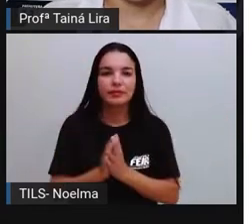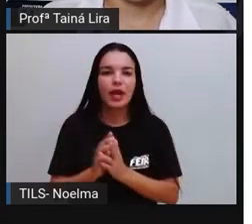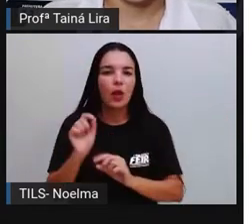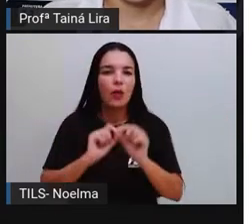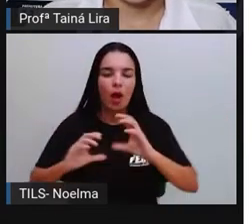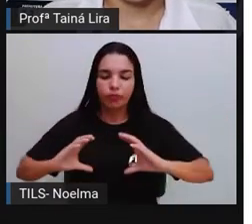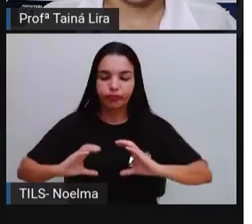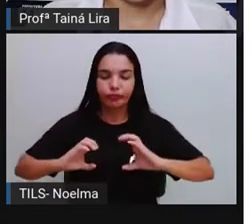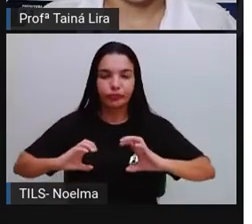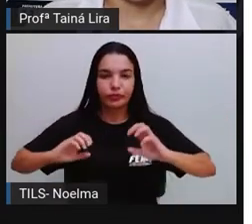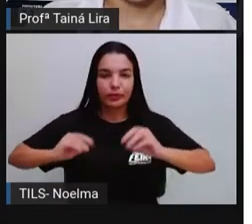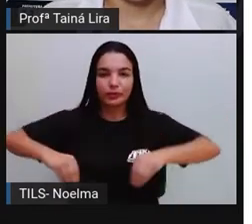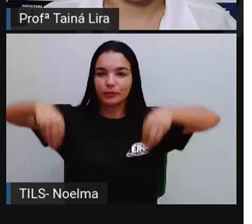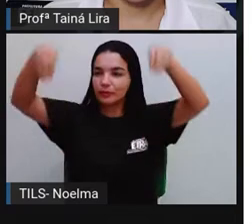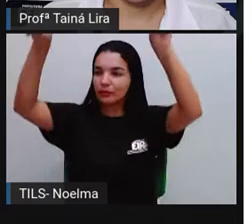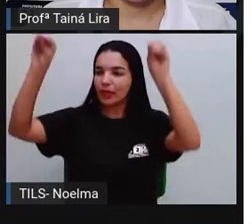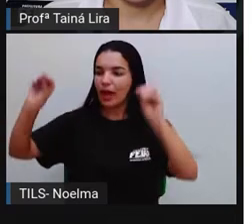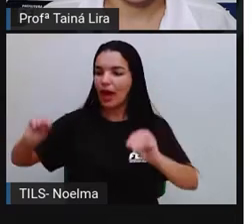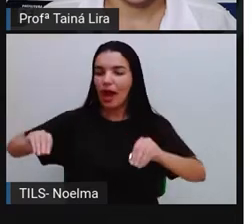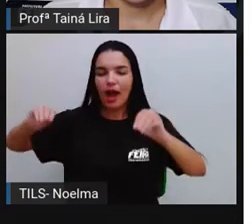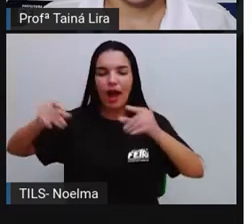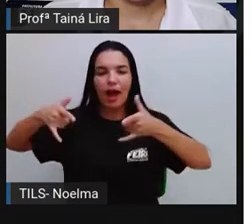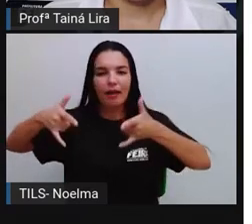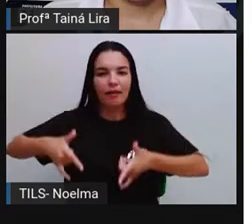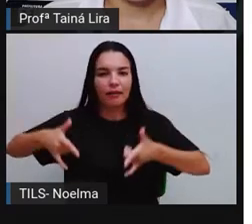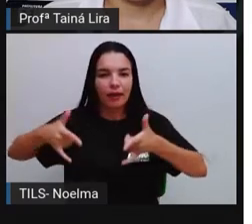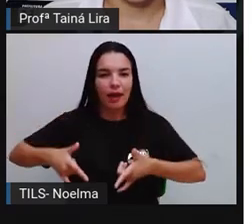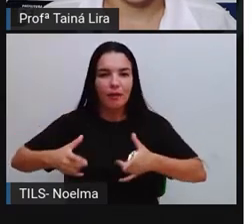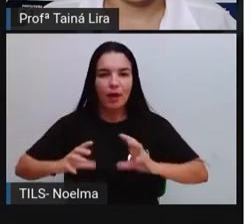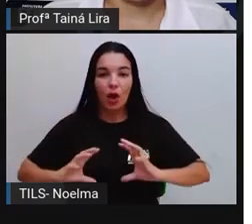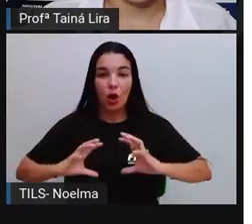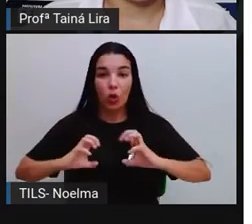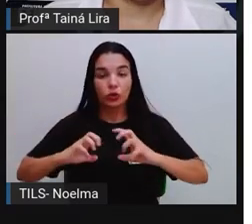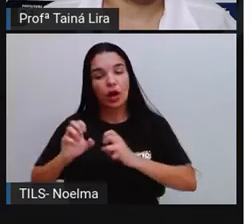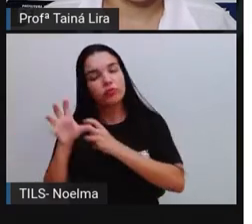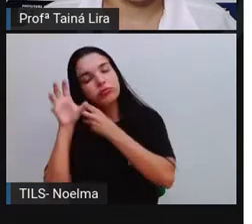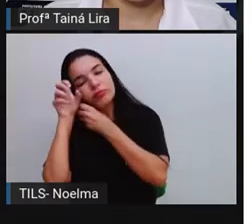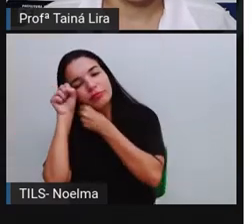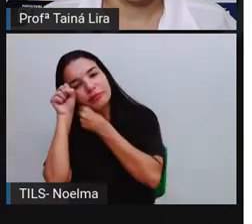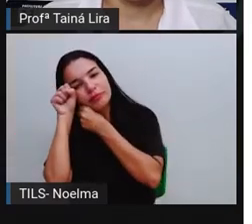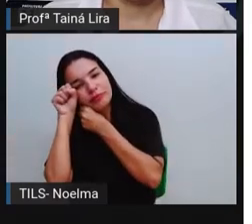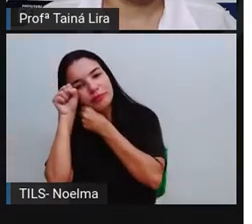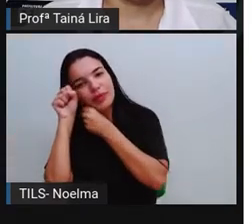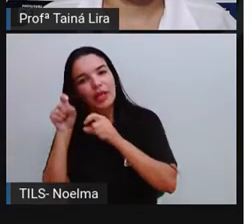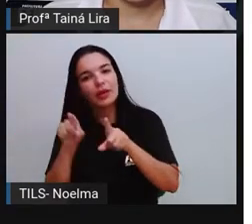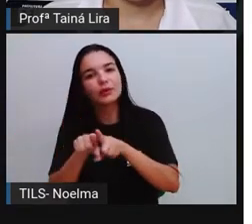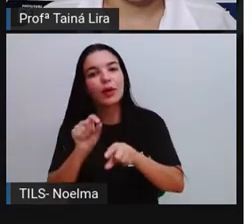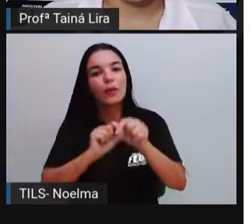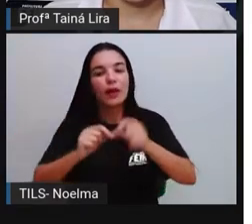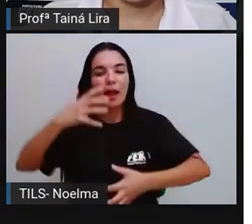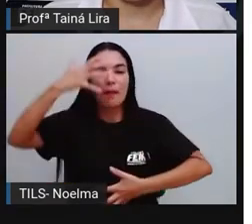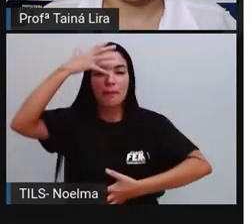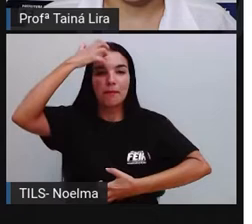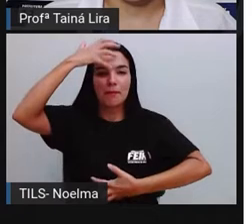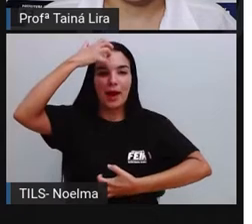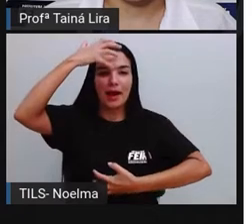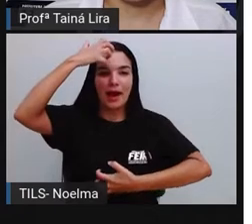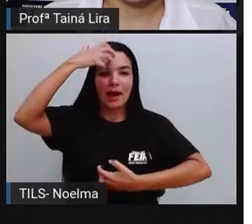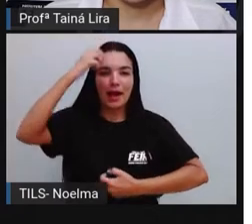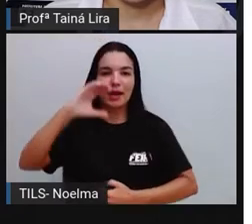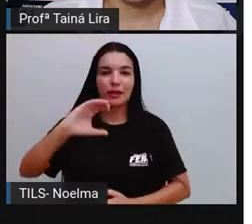Colcha é para cama cobrir, Colchão é para dormir, Chimpanzé é